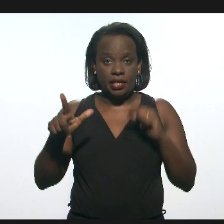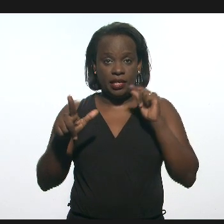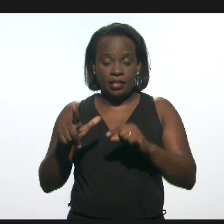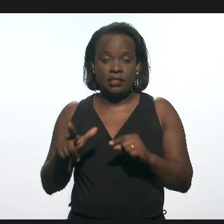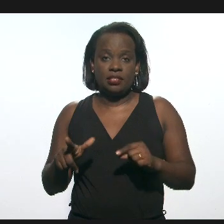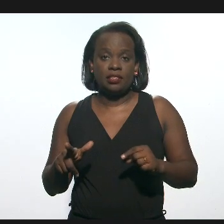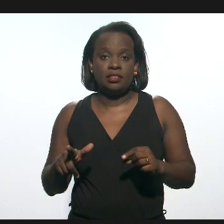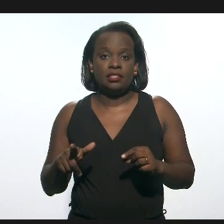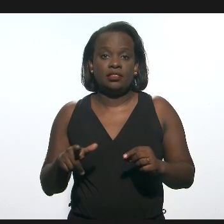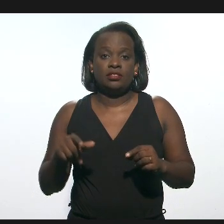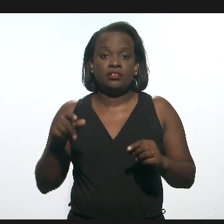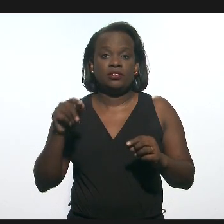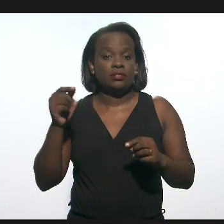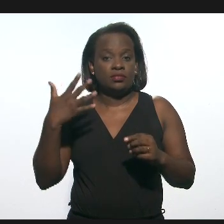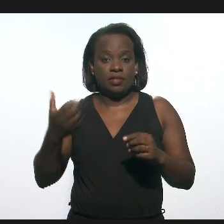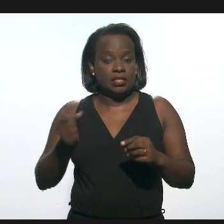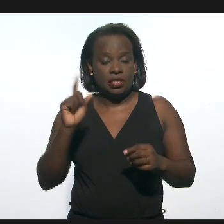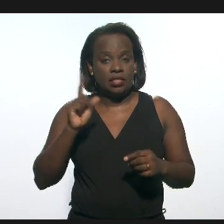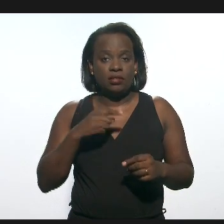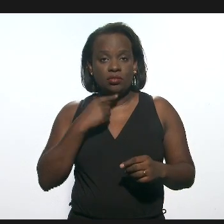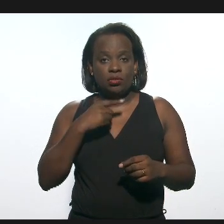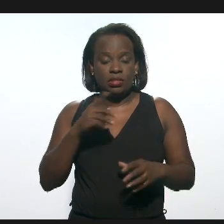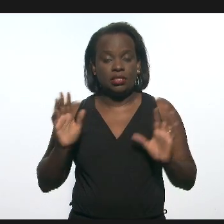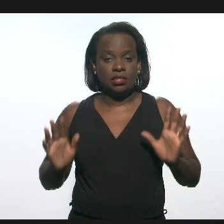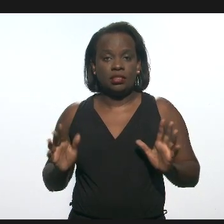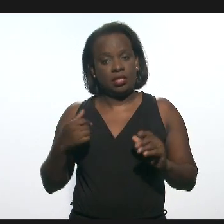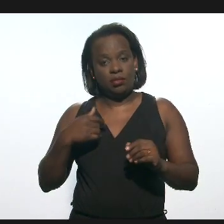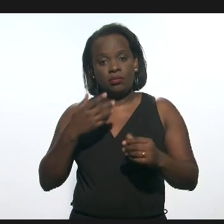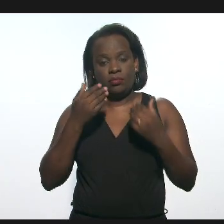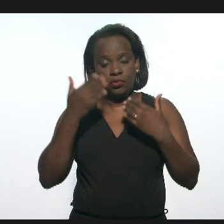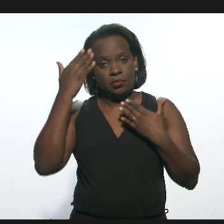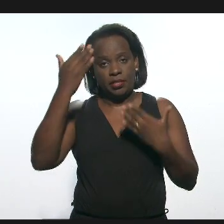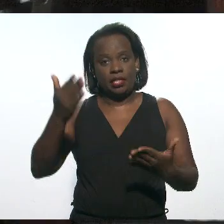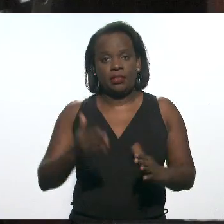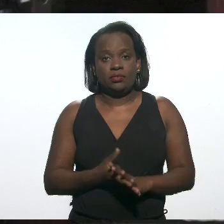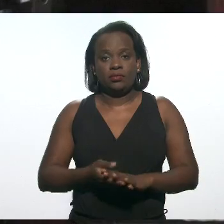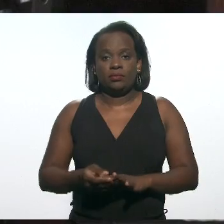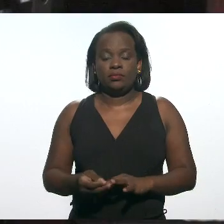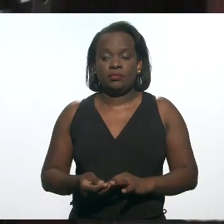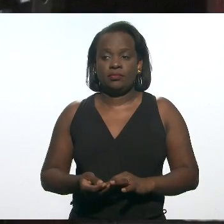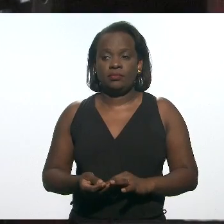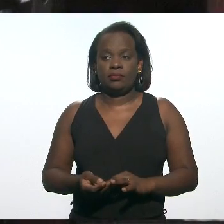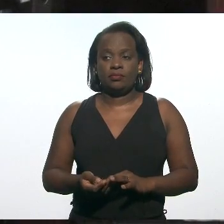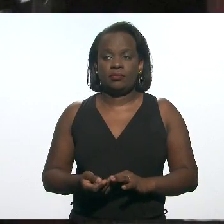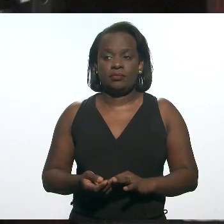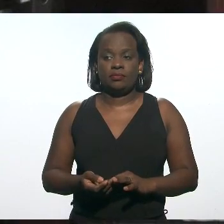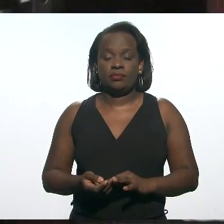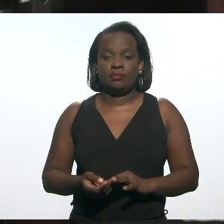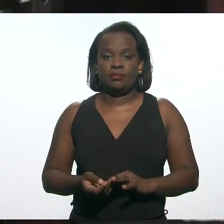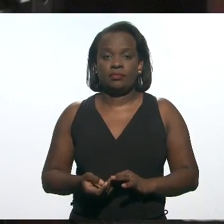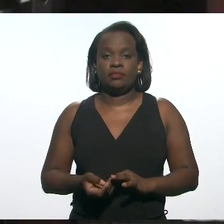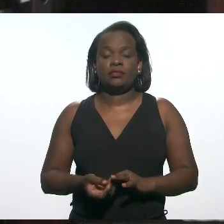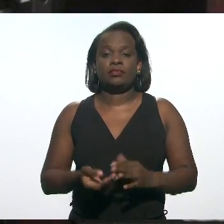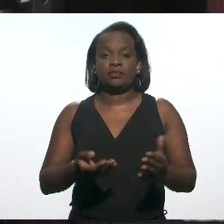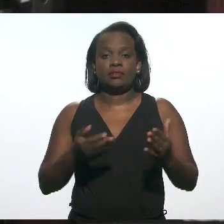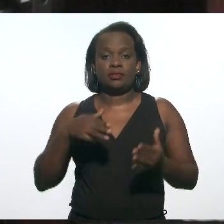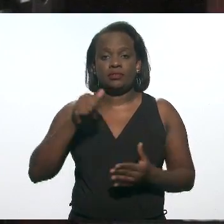não vá à frente e não vigore. É isso, senhor presidente. Muito obrigado. Presidências, convido a deputada Marta